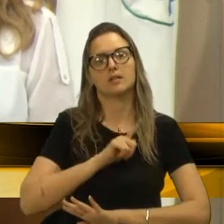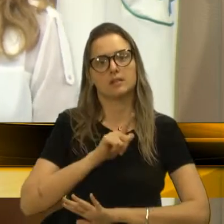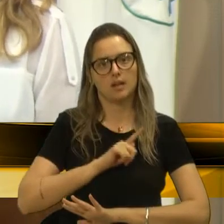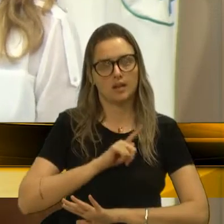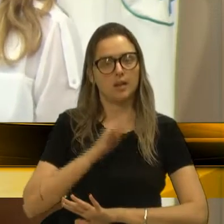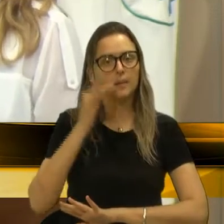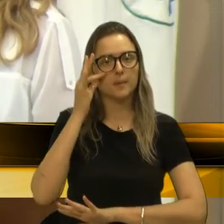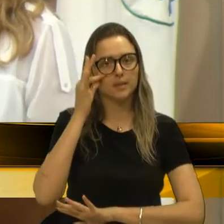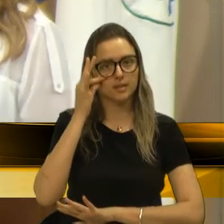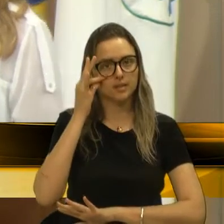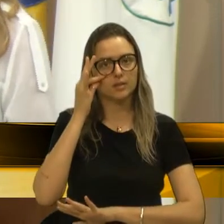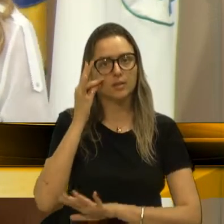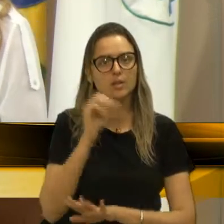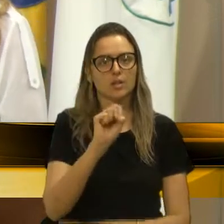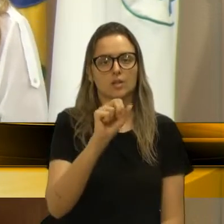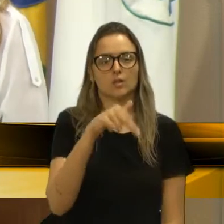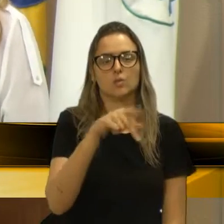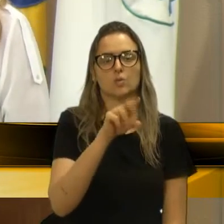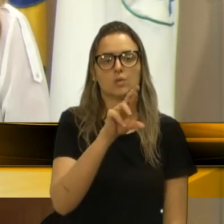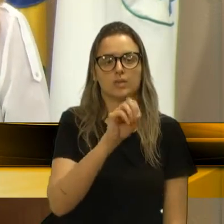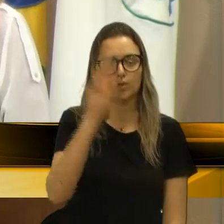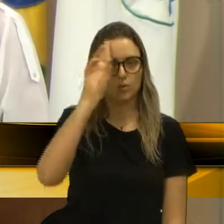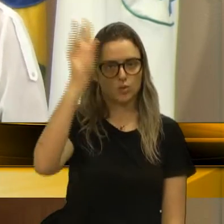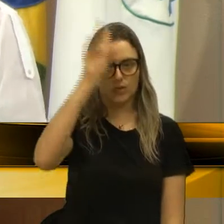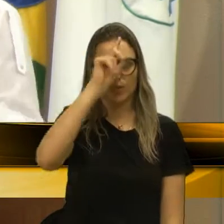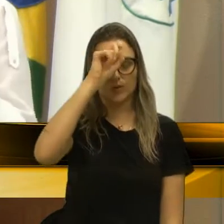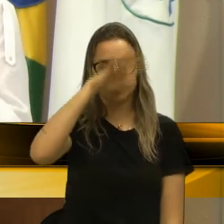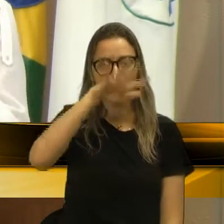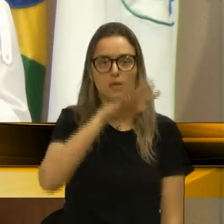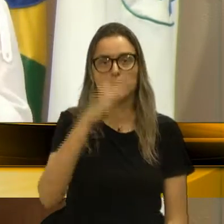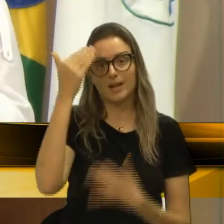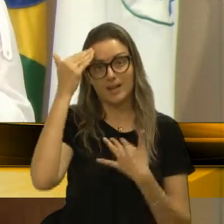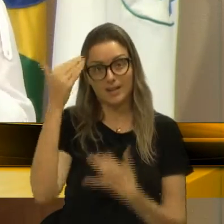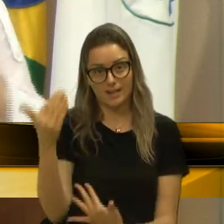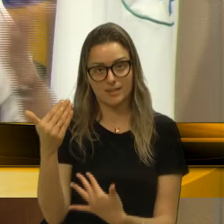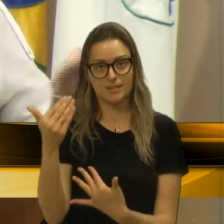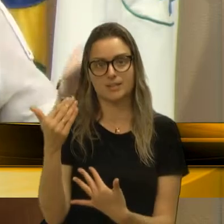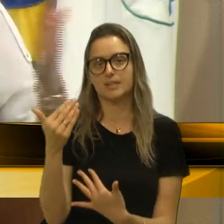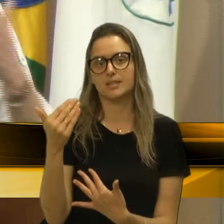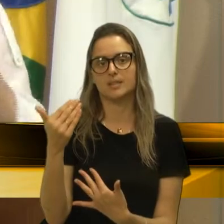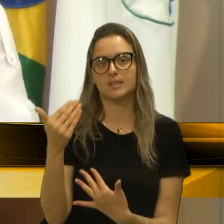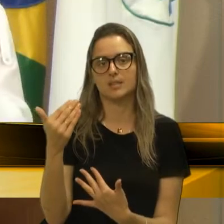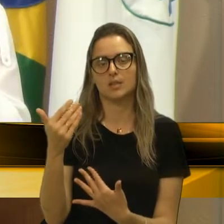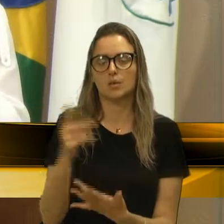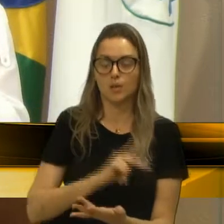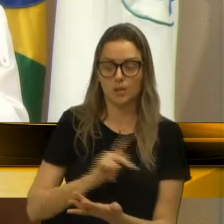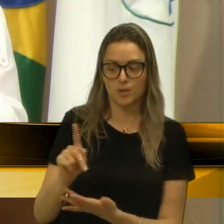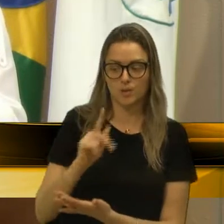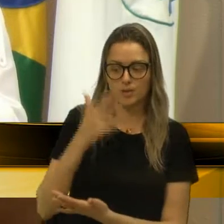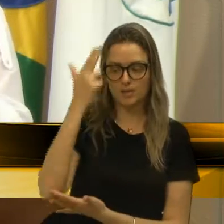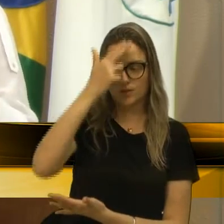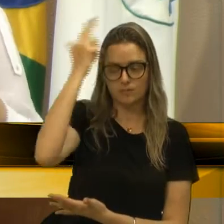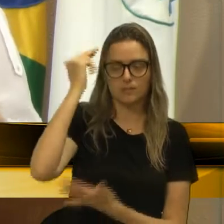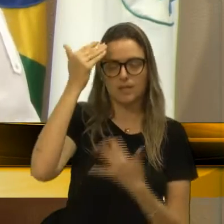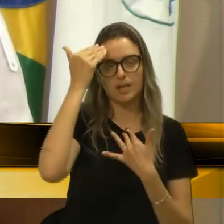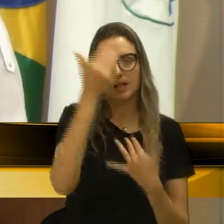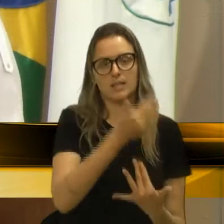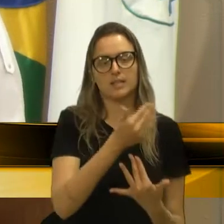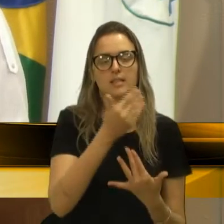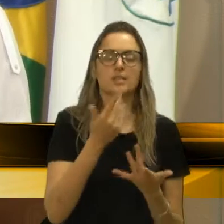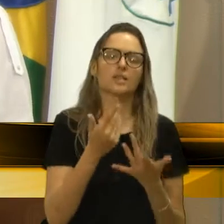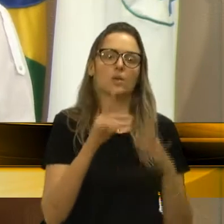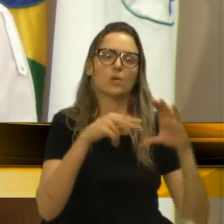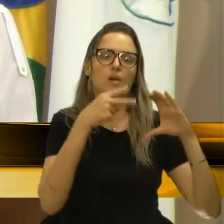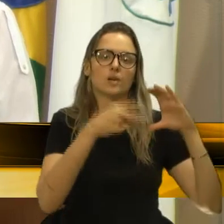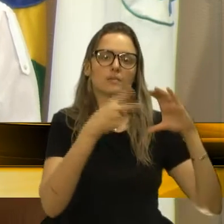o dirigente, o Sandro Junqueira, agradeceu muito, presidente Cassi, na esta casa, a parceria